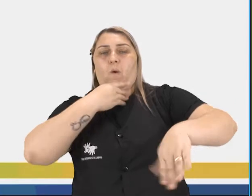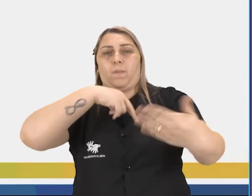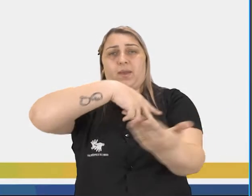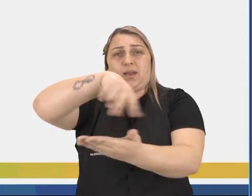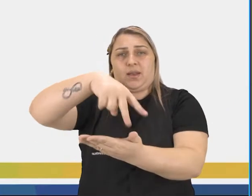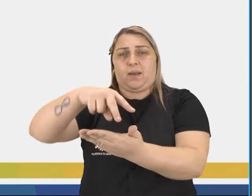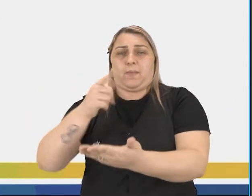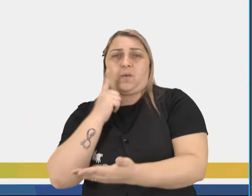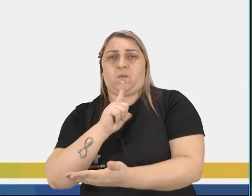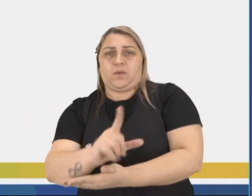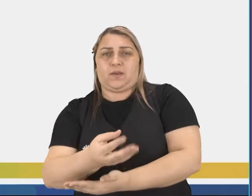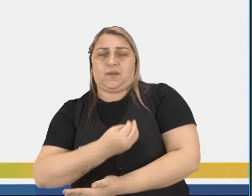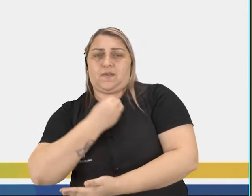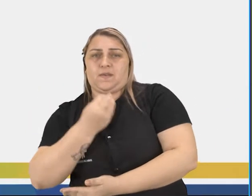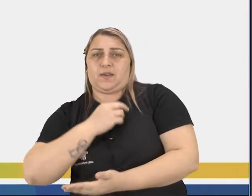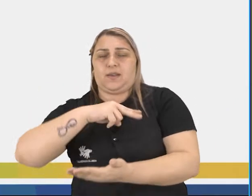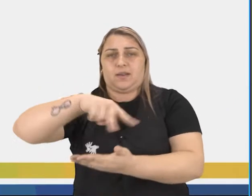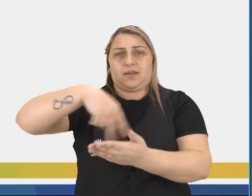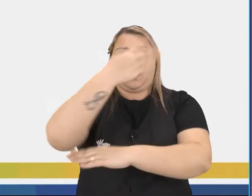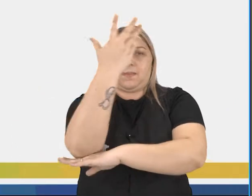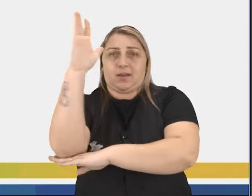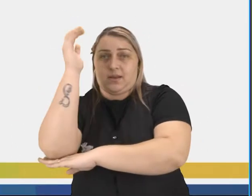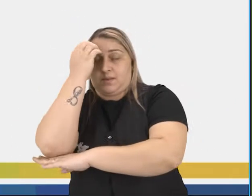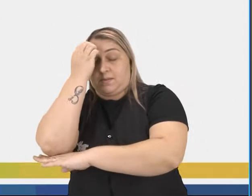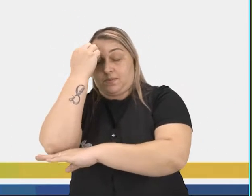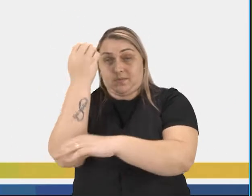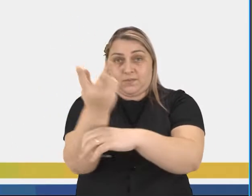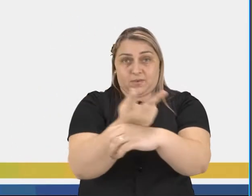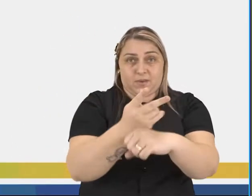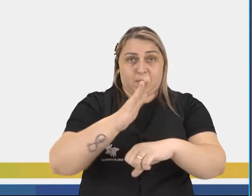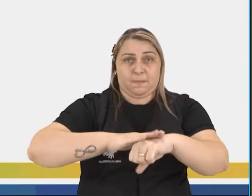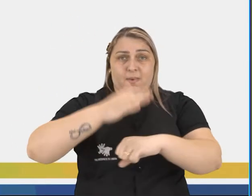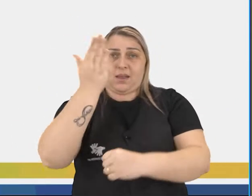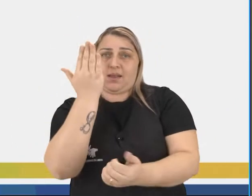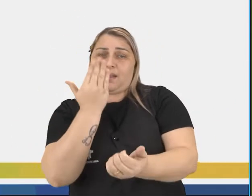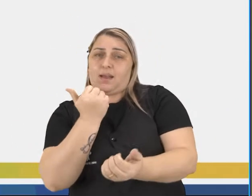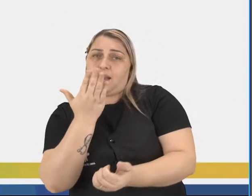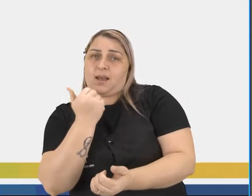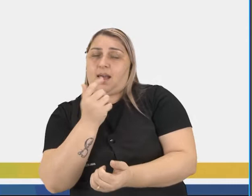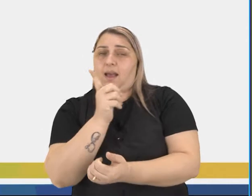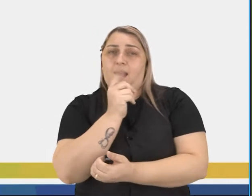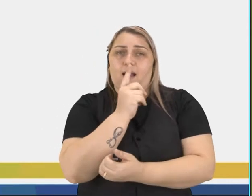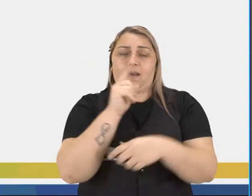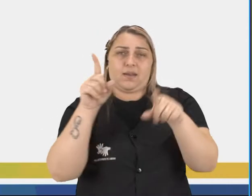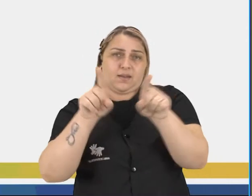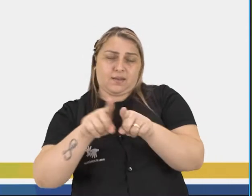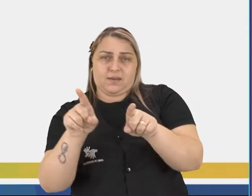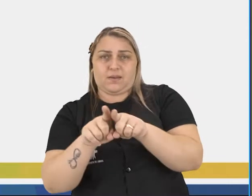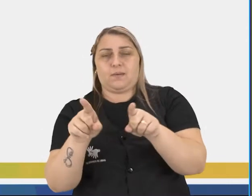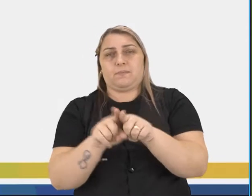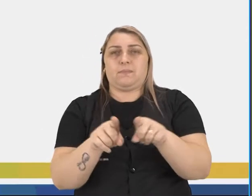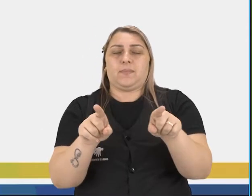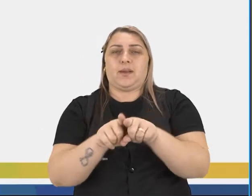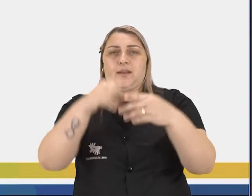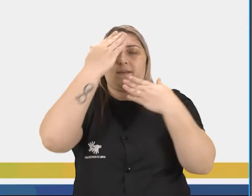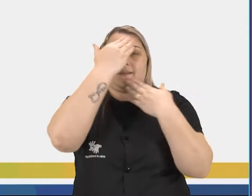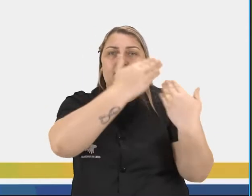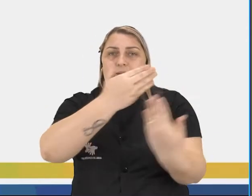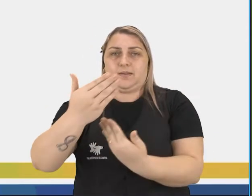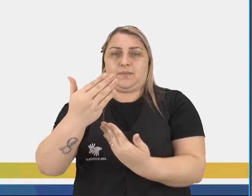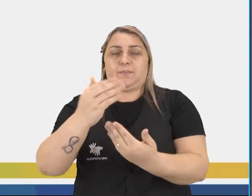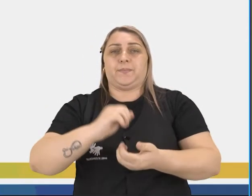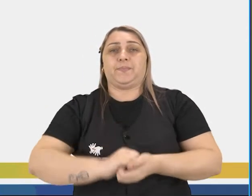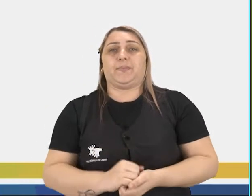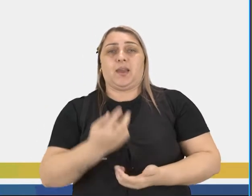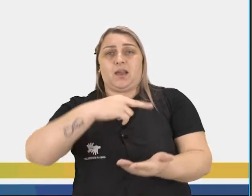sobrevivência, dançava para a natureza em busca de mais alimentos, água e também como forma de agradecimento.